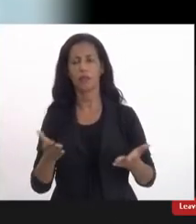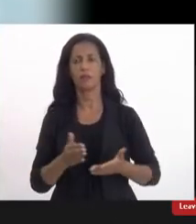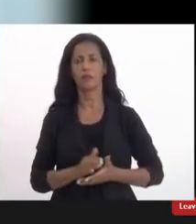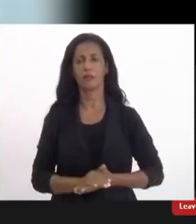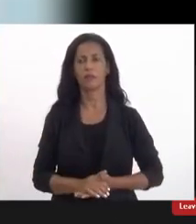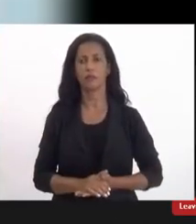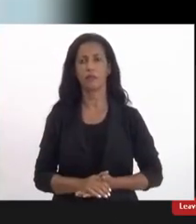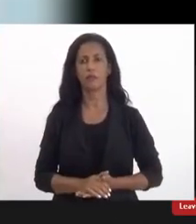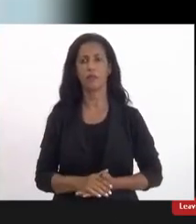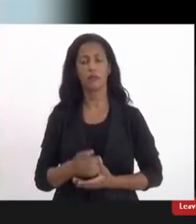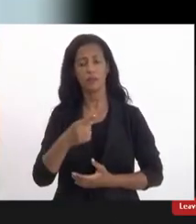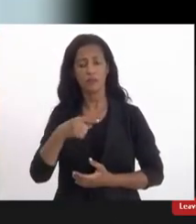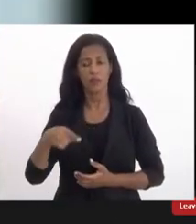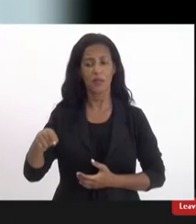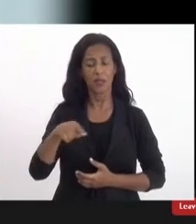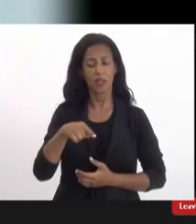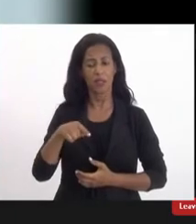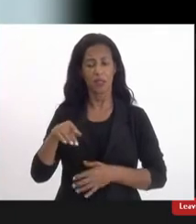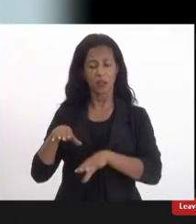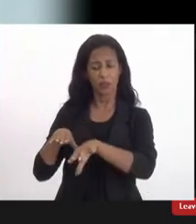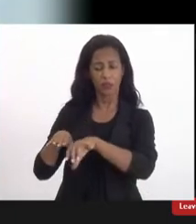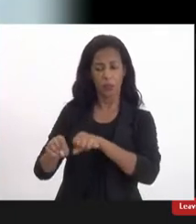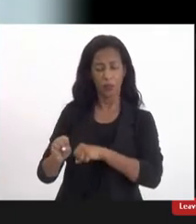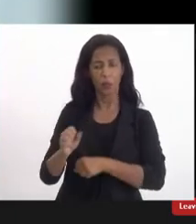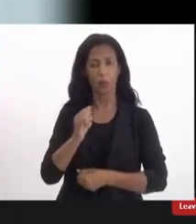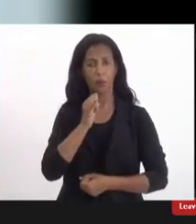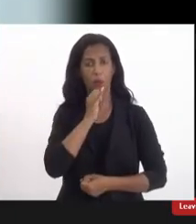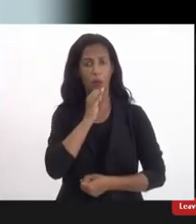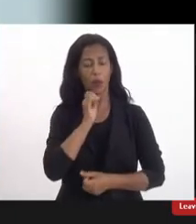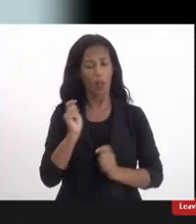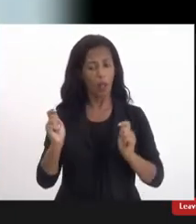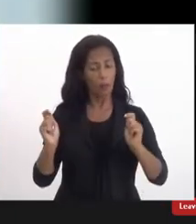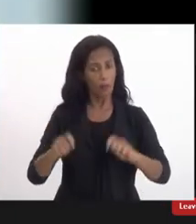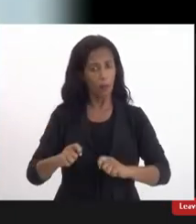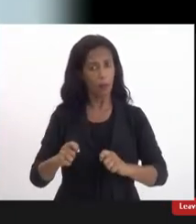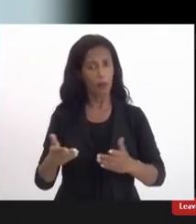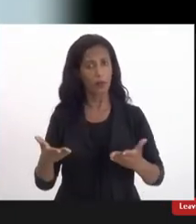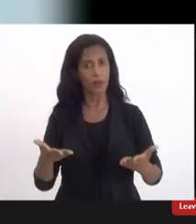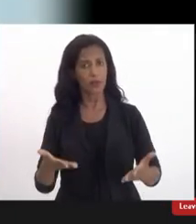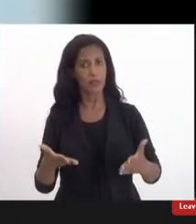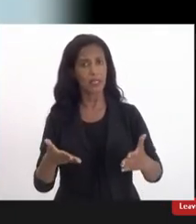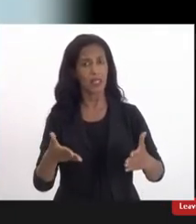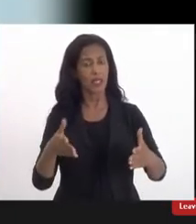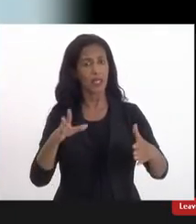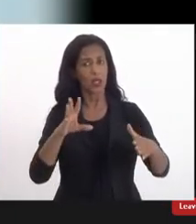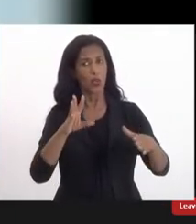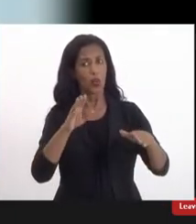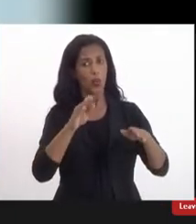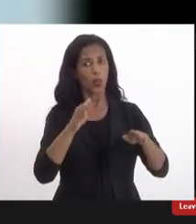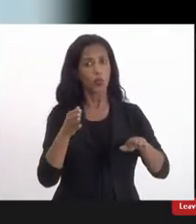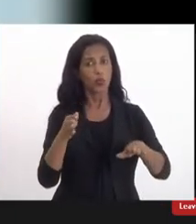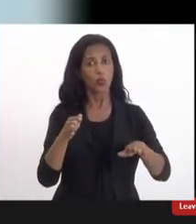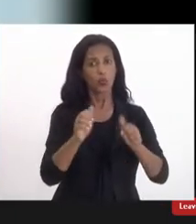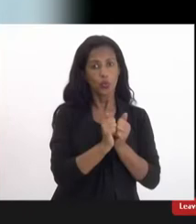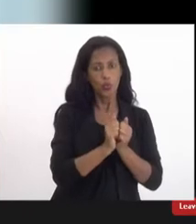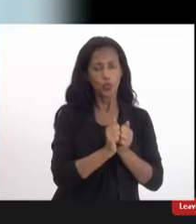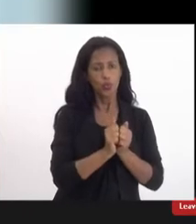que essas formações por exemplo elas podem ser implementadas junto ao combate da